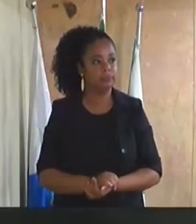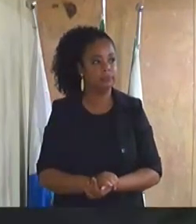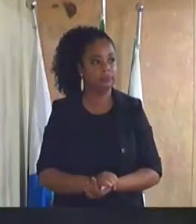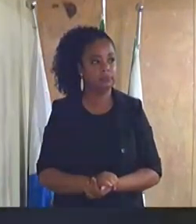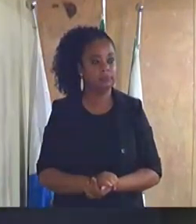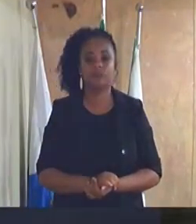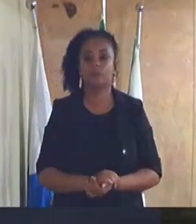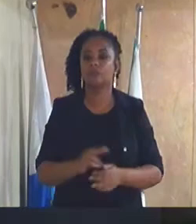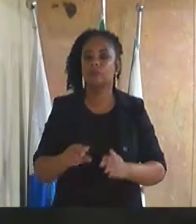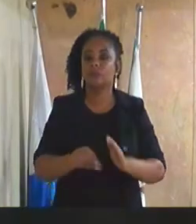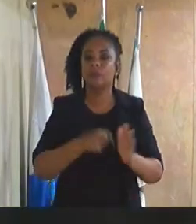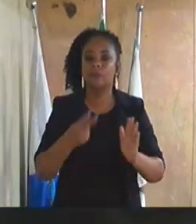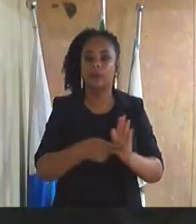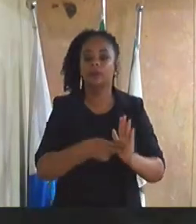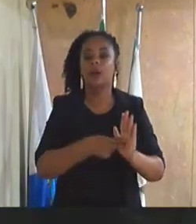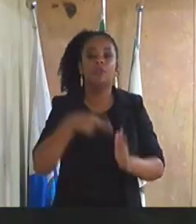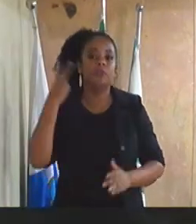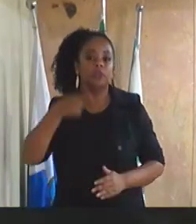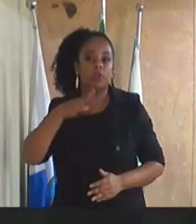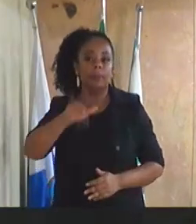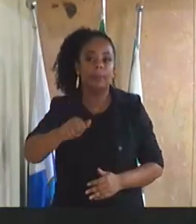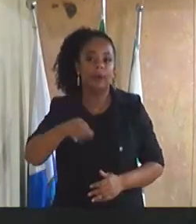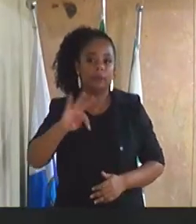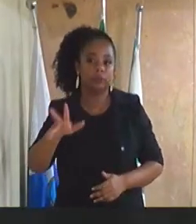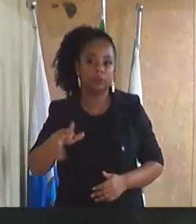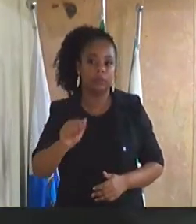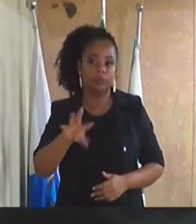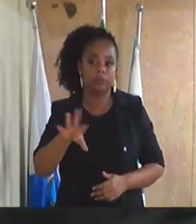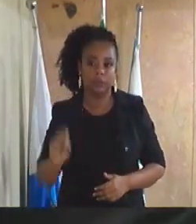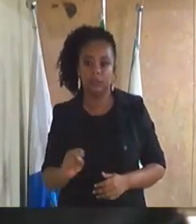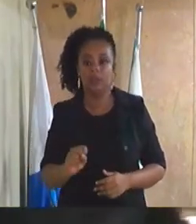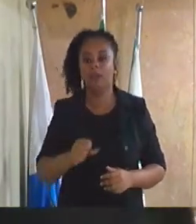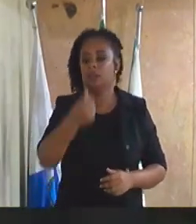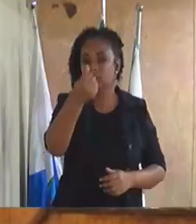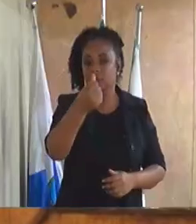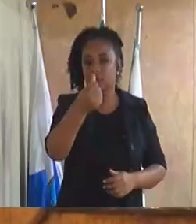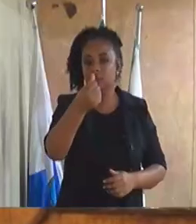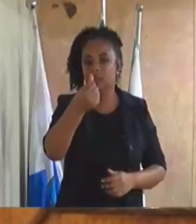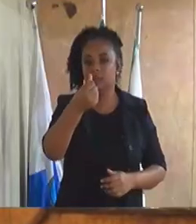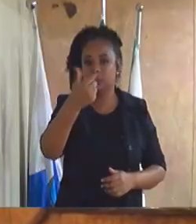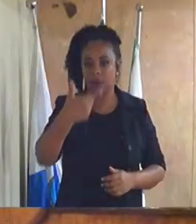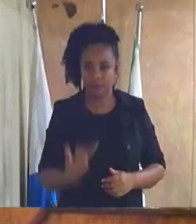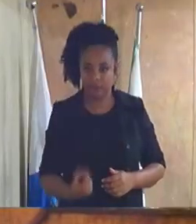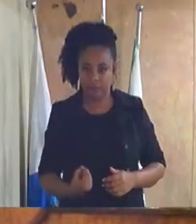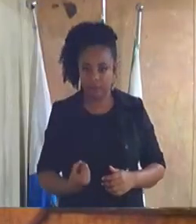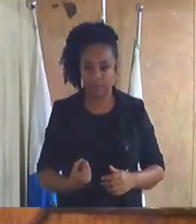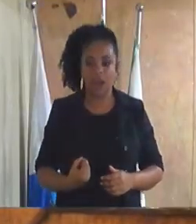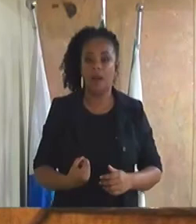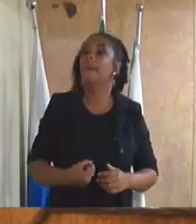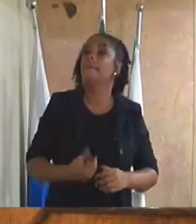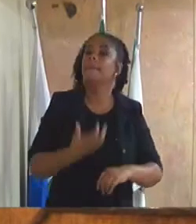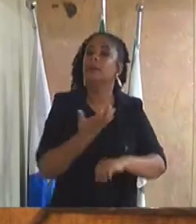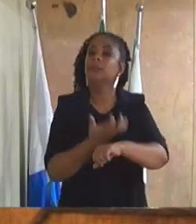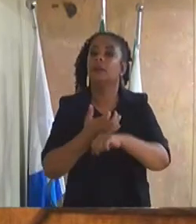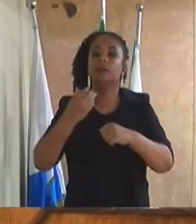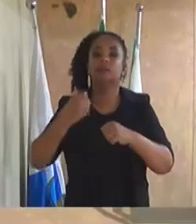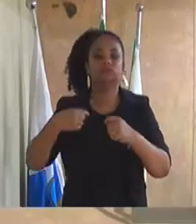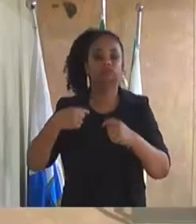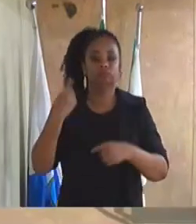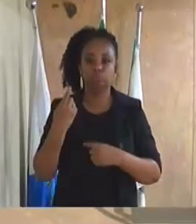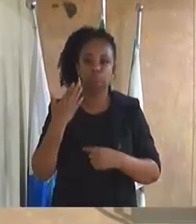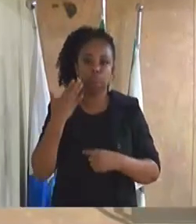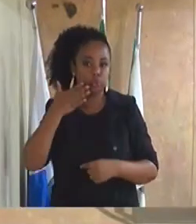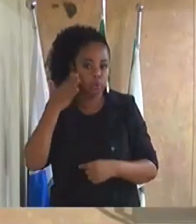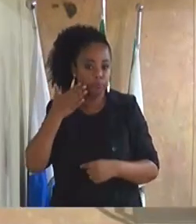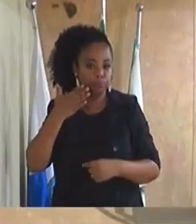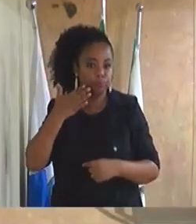emendas do vereador Marcos Tavares 6 a 20 a matéria encontra sem discussão não havendo